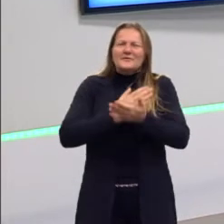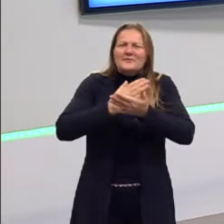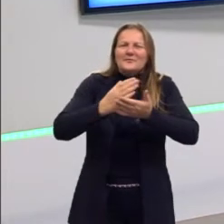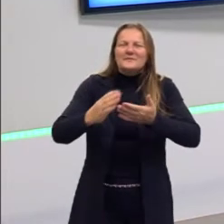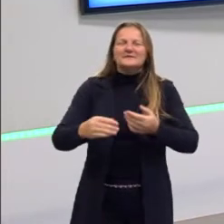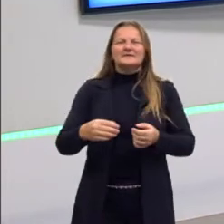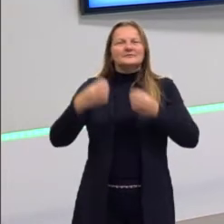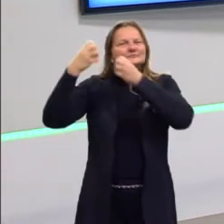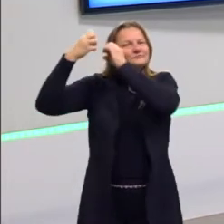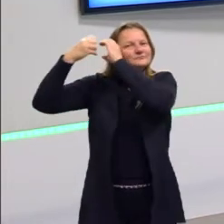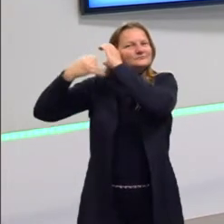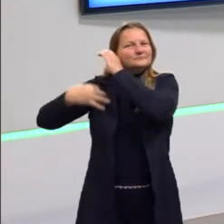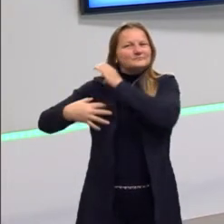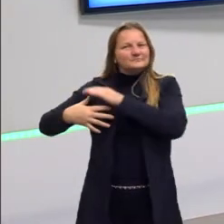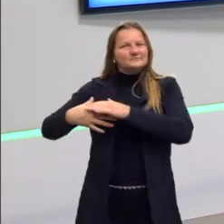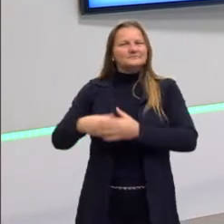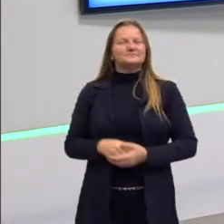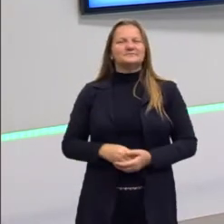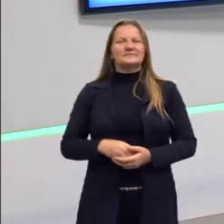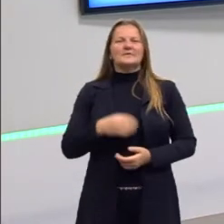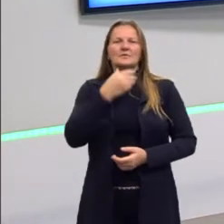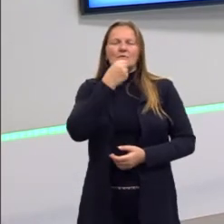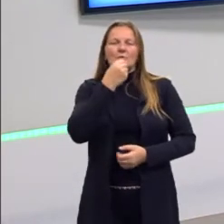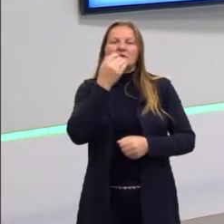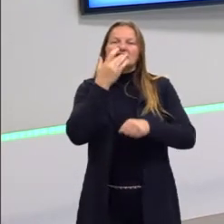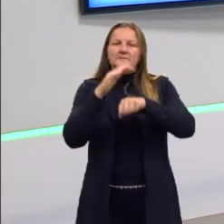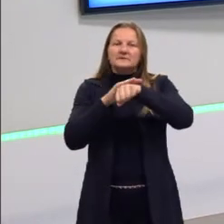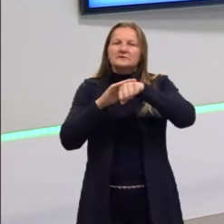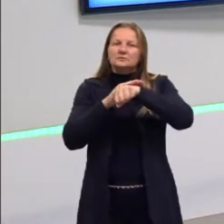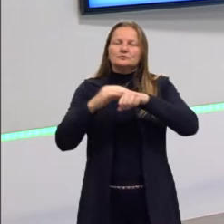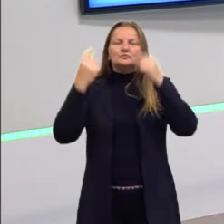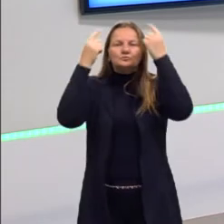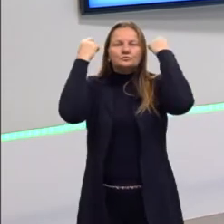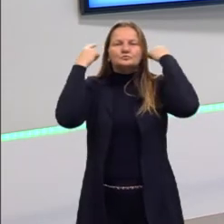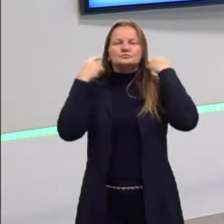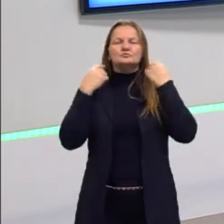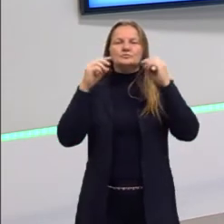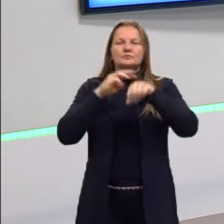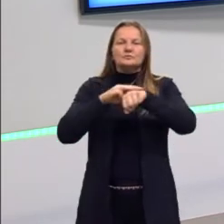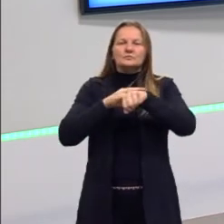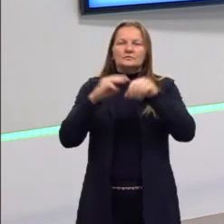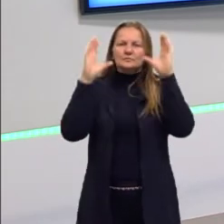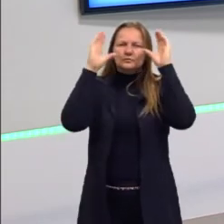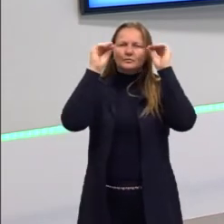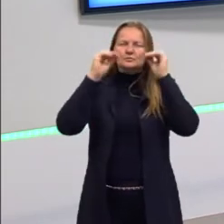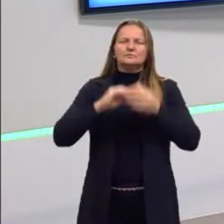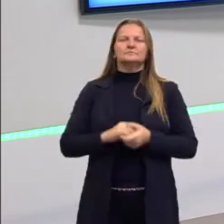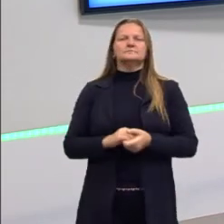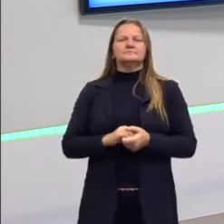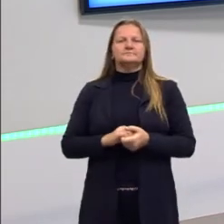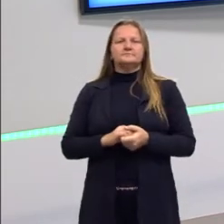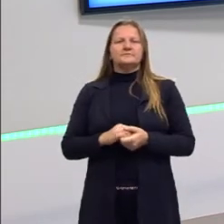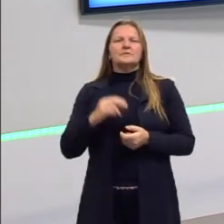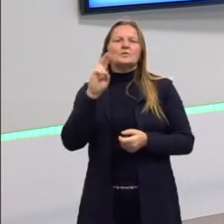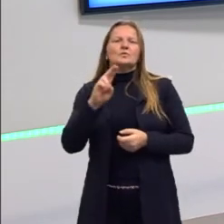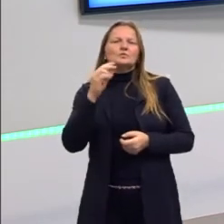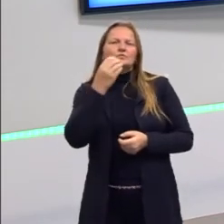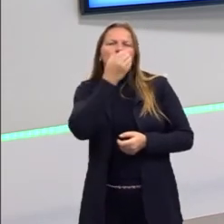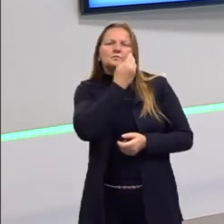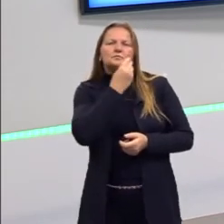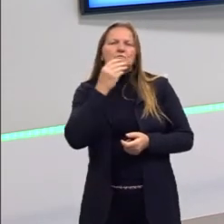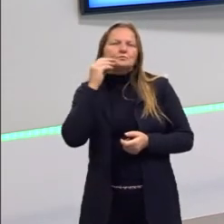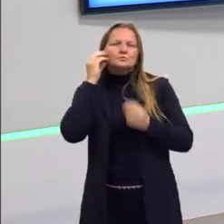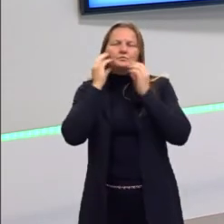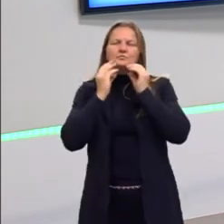fazendo a minha audiodescrição. Eu sou um homem branco, tenho cabelo castanho escuro, curto, uso a barba mais